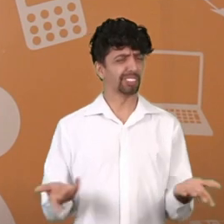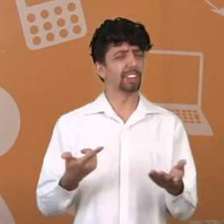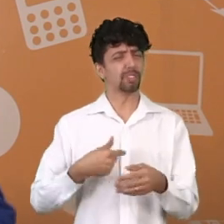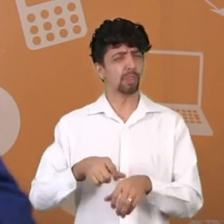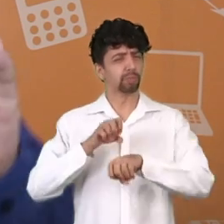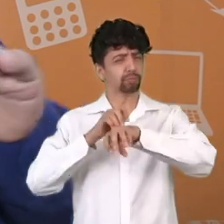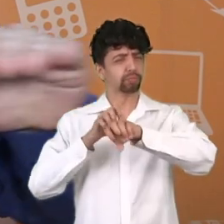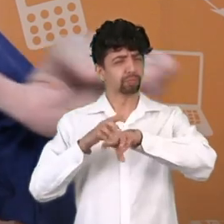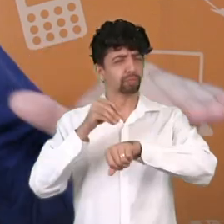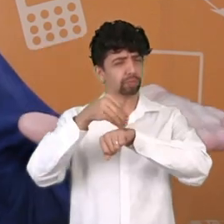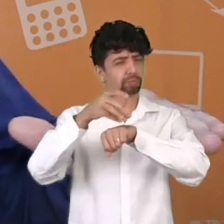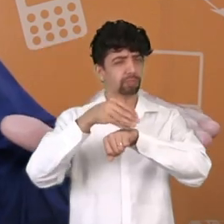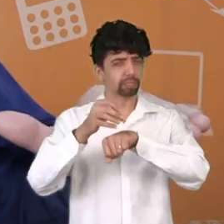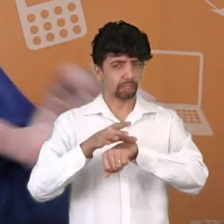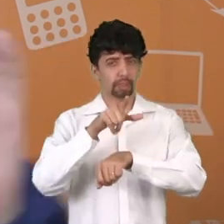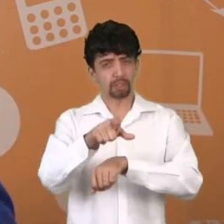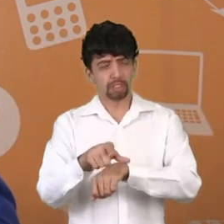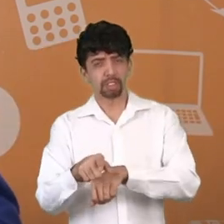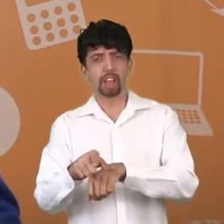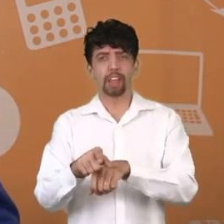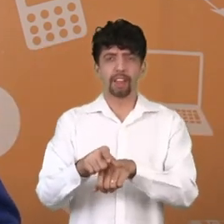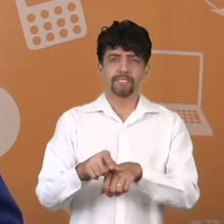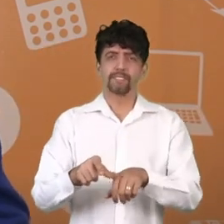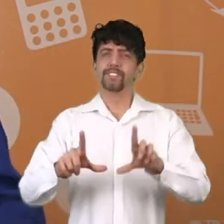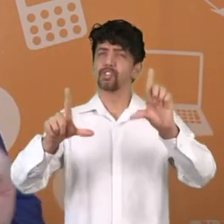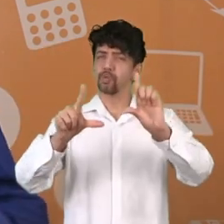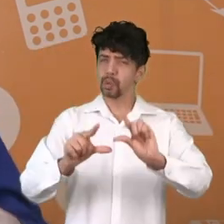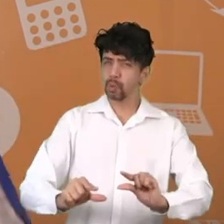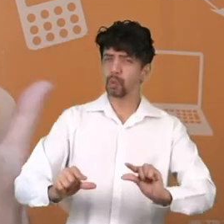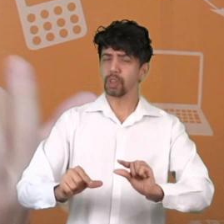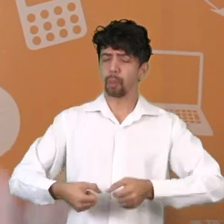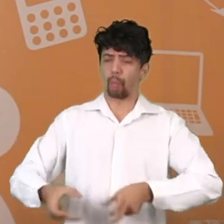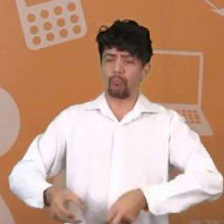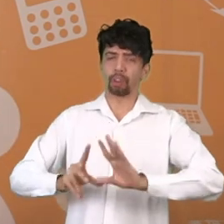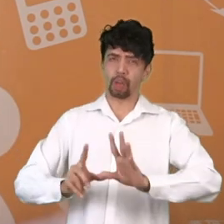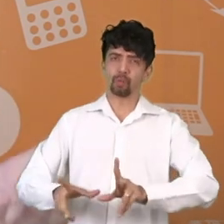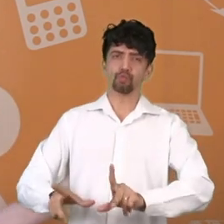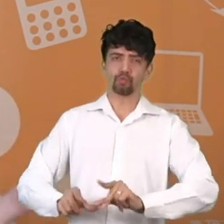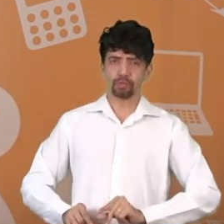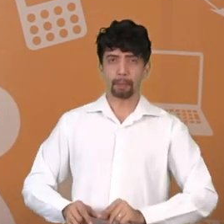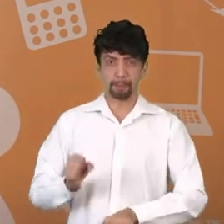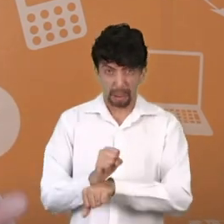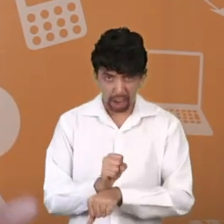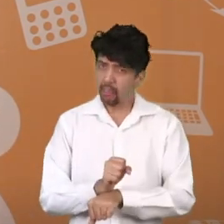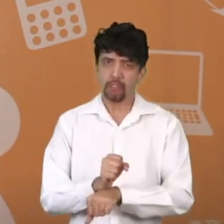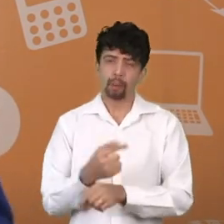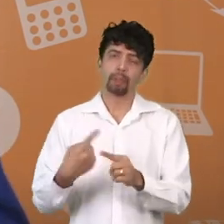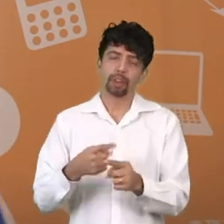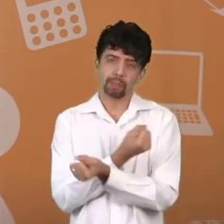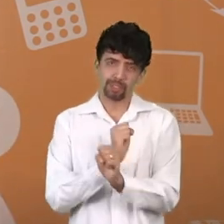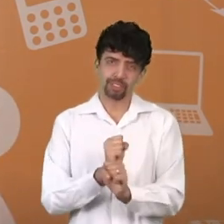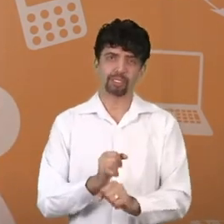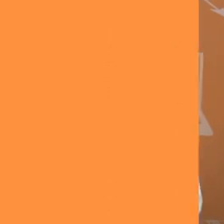você dar um basta nessa situação. Não parar de comprar totalmente, não parar de gastar, porque ninguém consegue viver